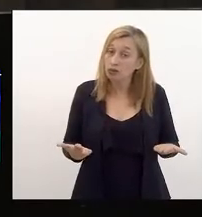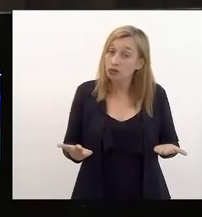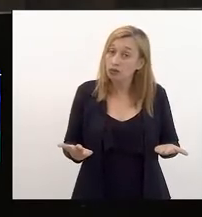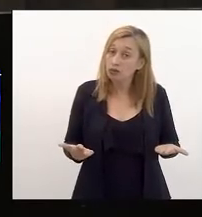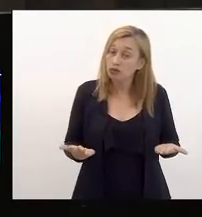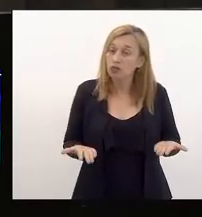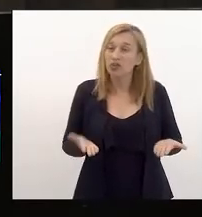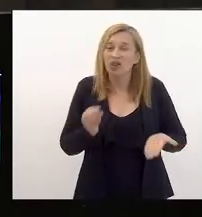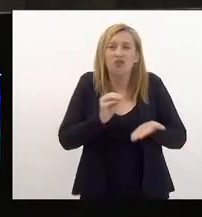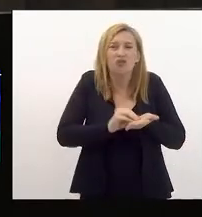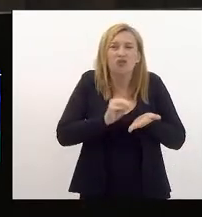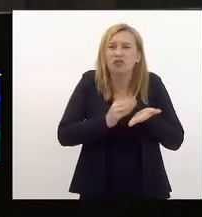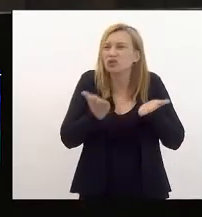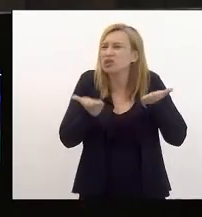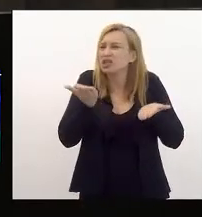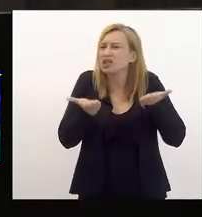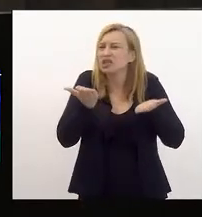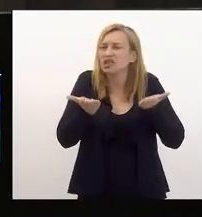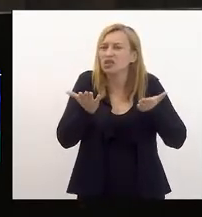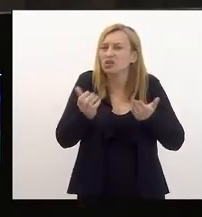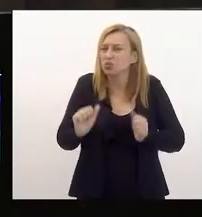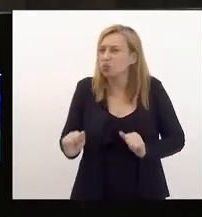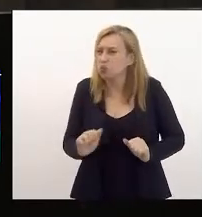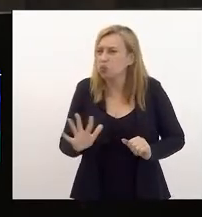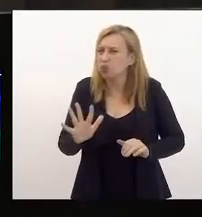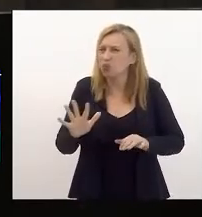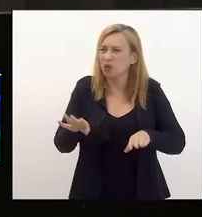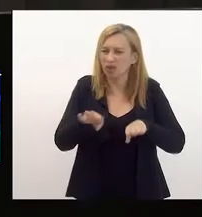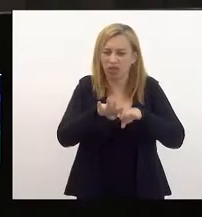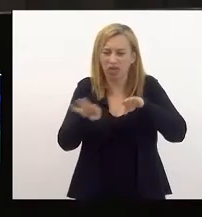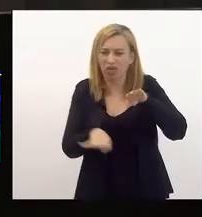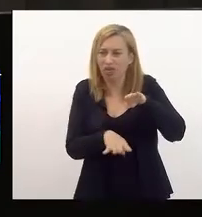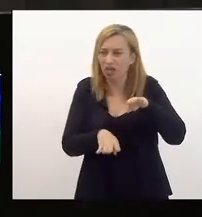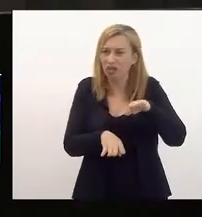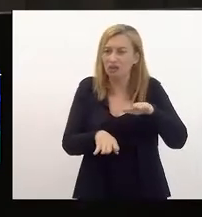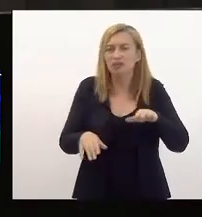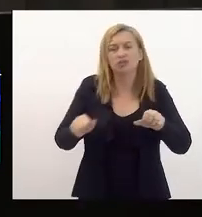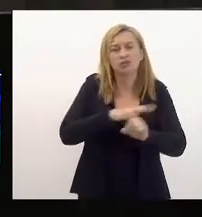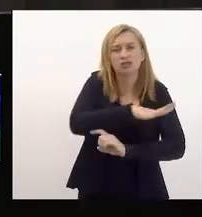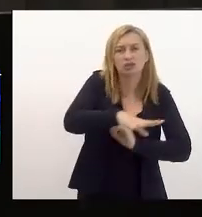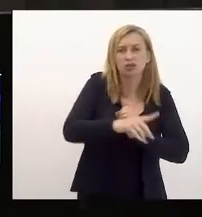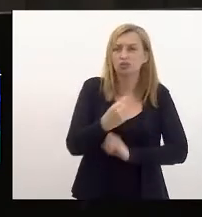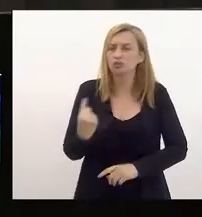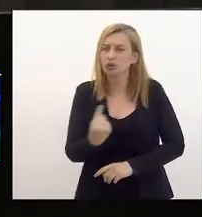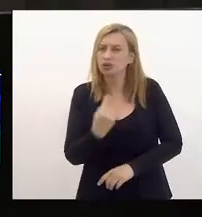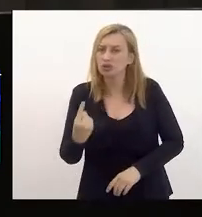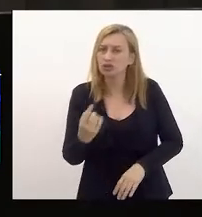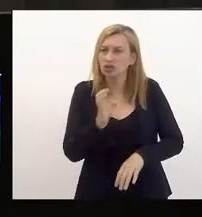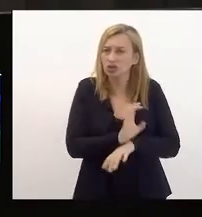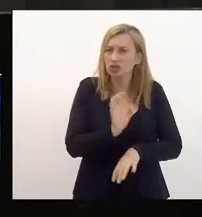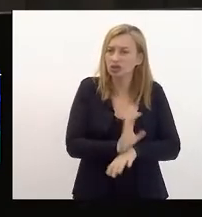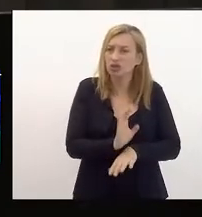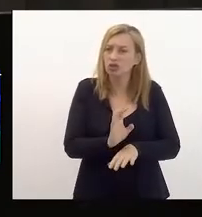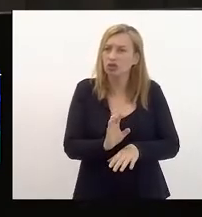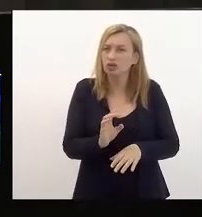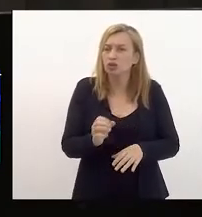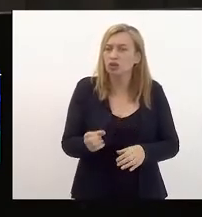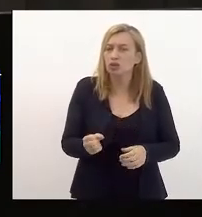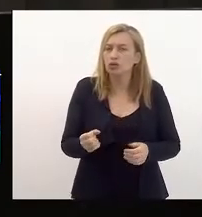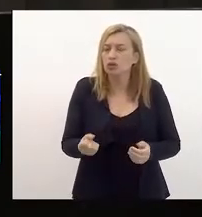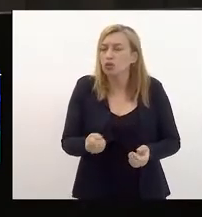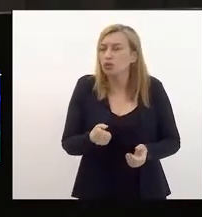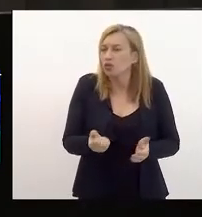esse desequilíbrio, o aumento extremo da desigualdade social no nosso Estado tem levado boa parte da nossa população à